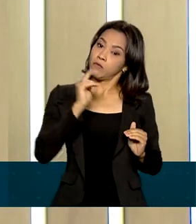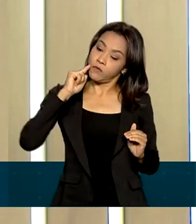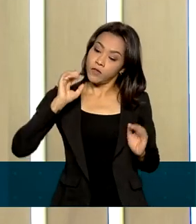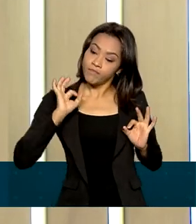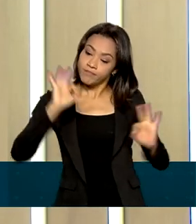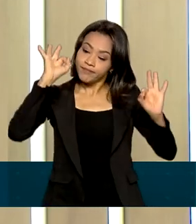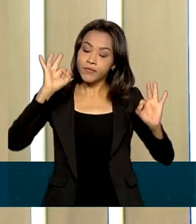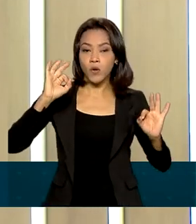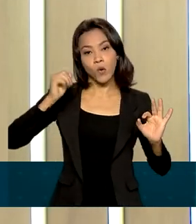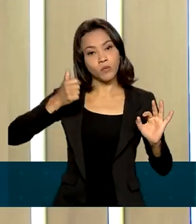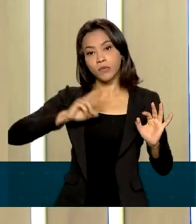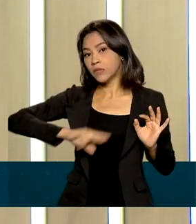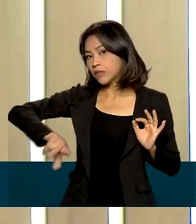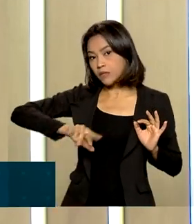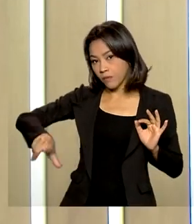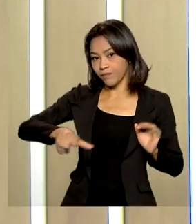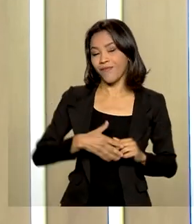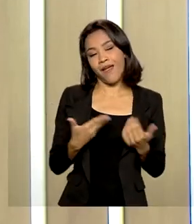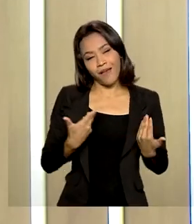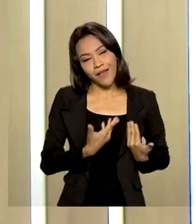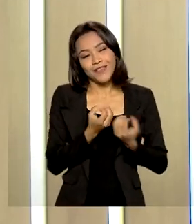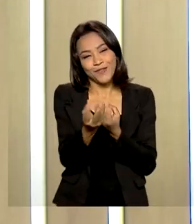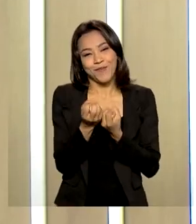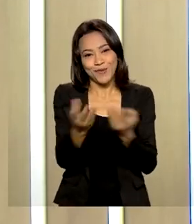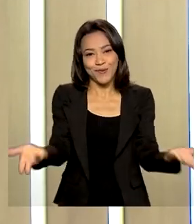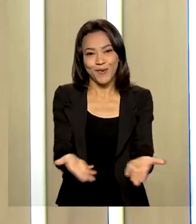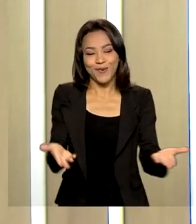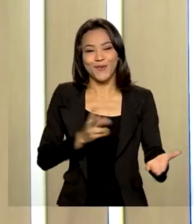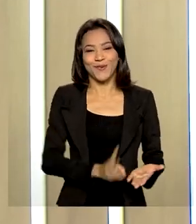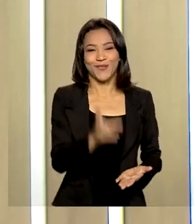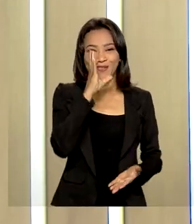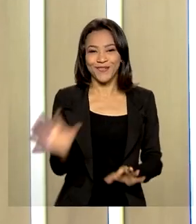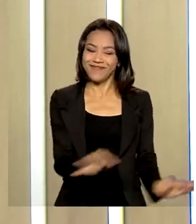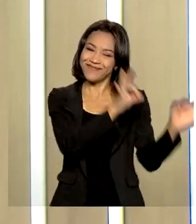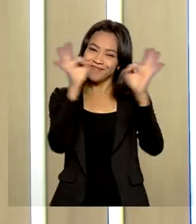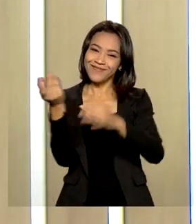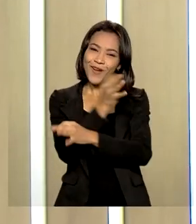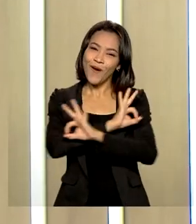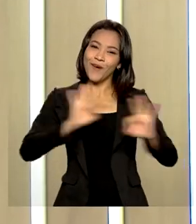confirma ou não. Essa é a informação que nós tínhamos para hoje, continue conosco e tenha um ótimo dia.